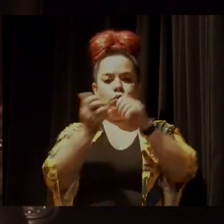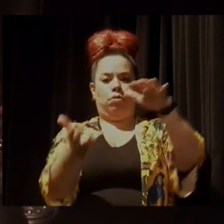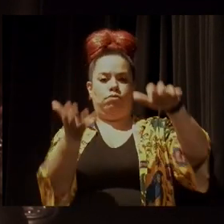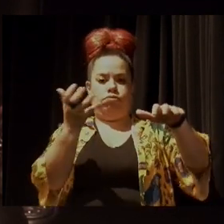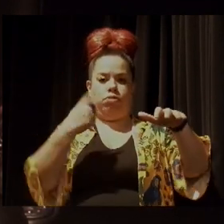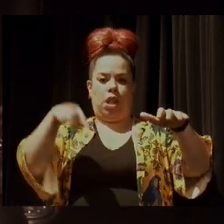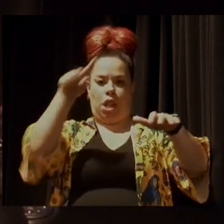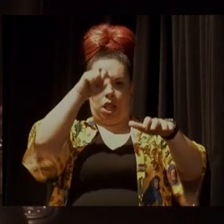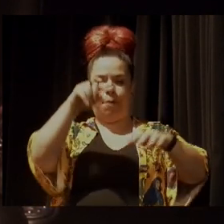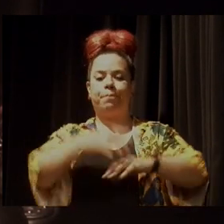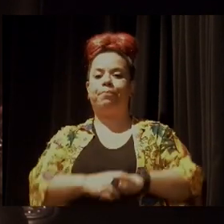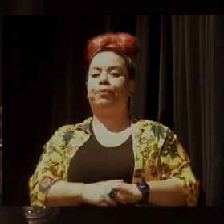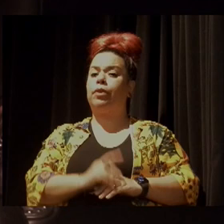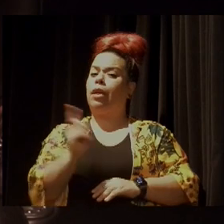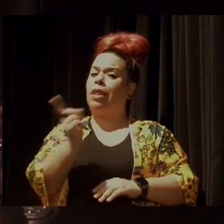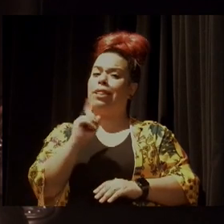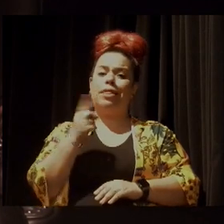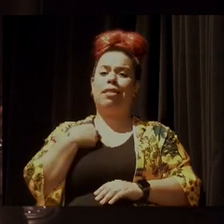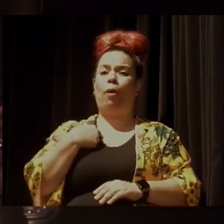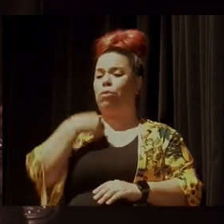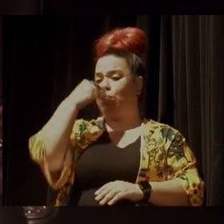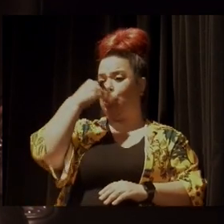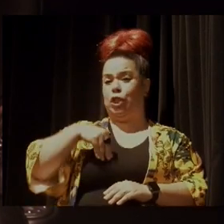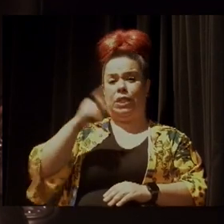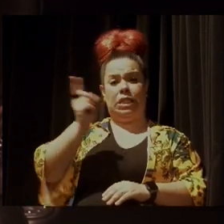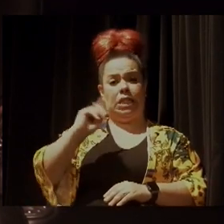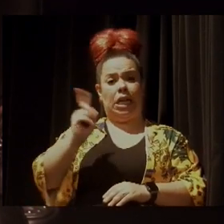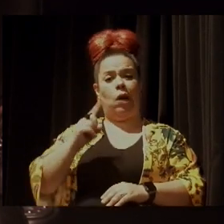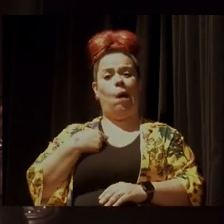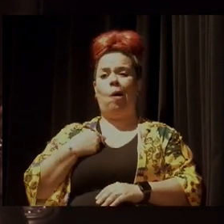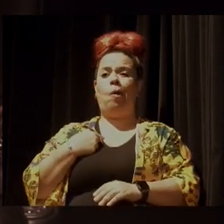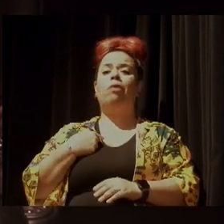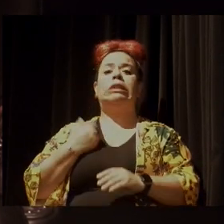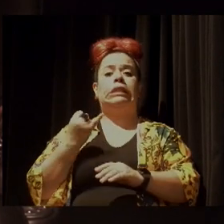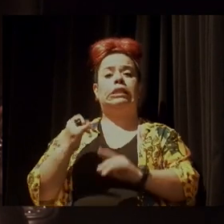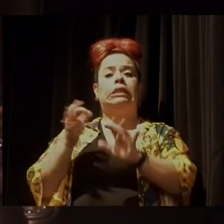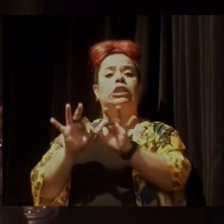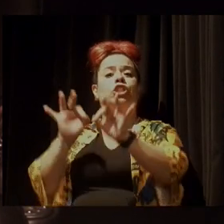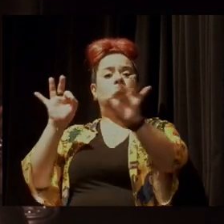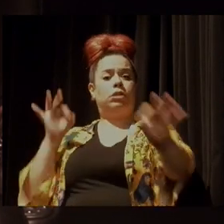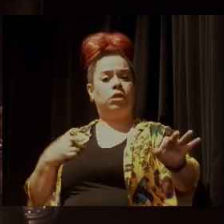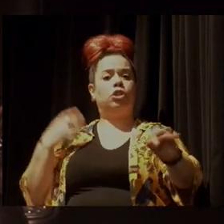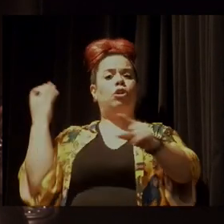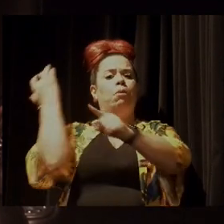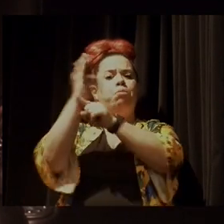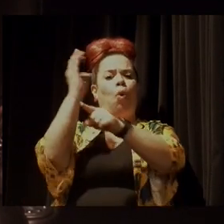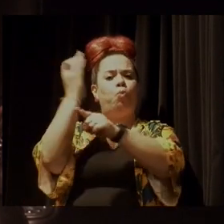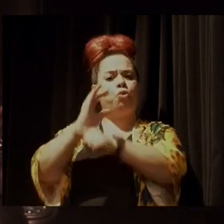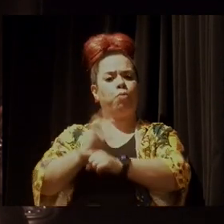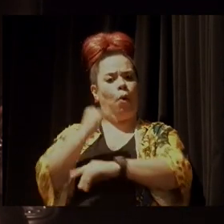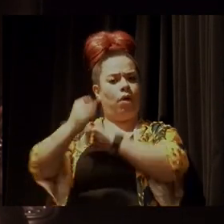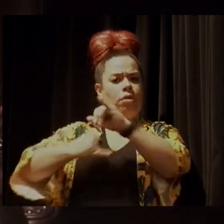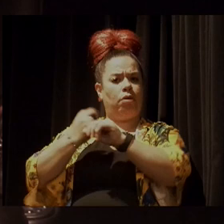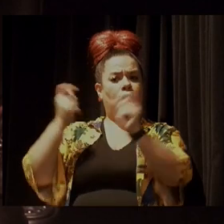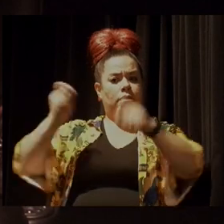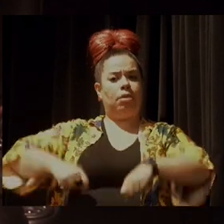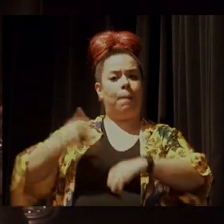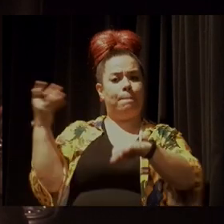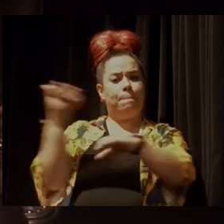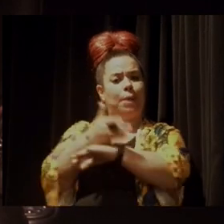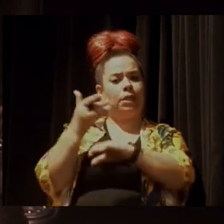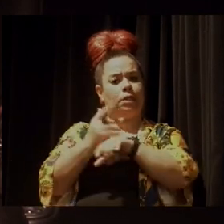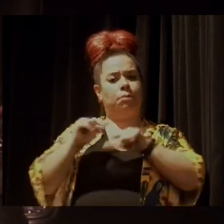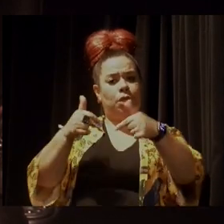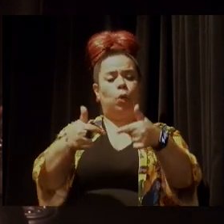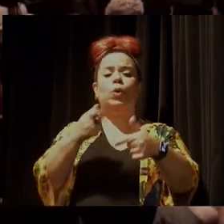Então, não deixem de se engajar politicamente, mesmo que há distância nessas lutas, porque elas também são ainda muito